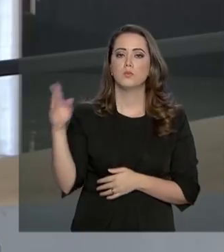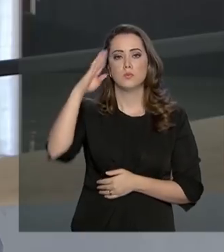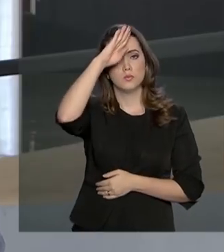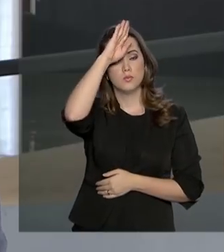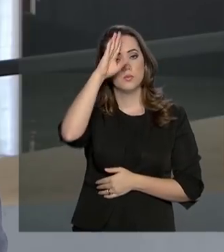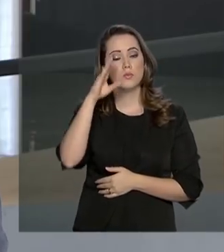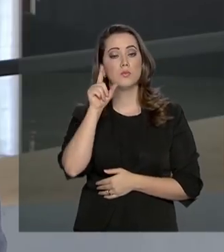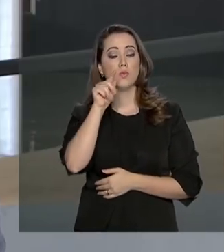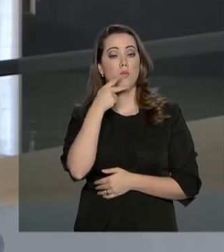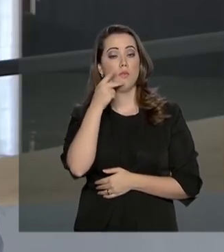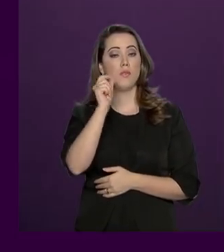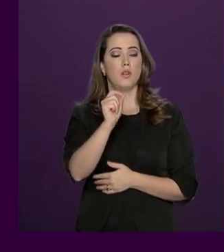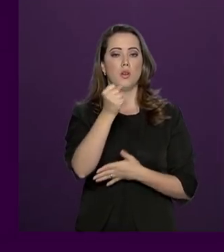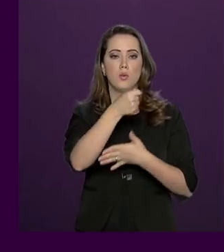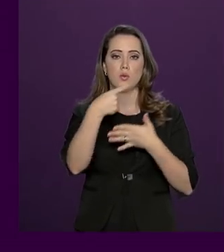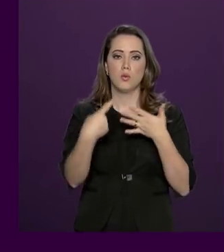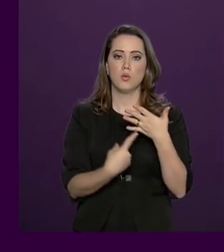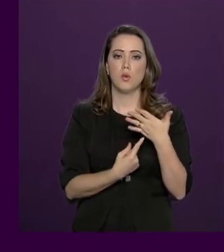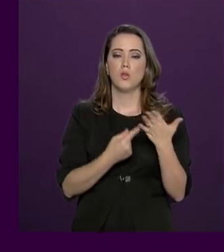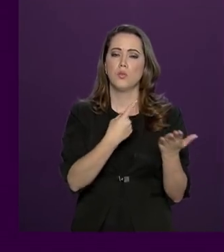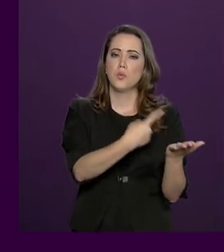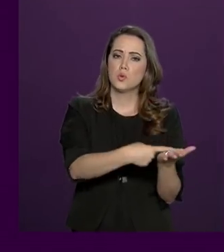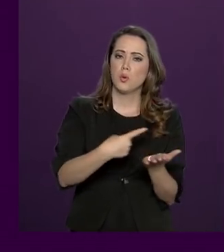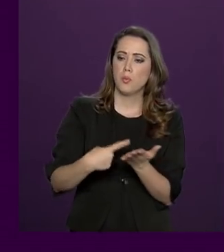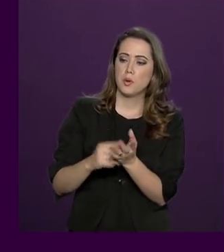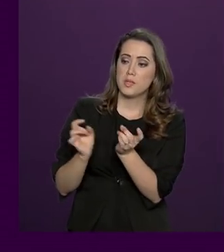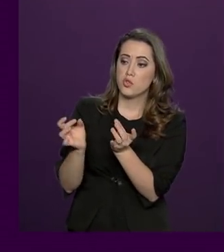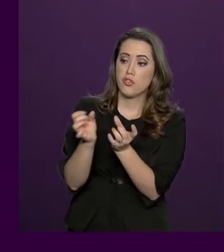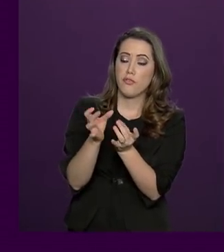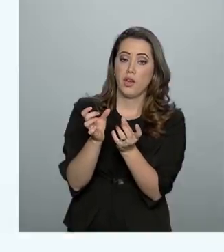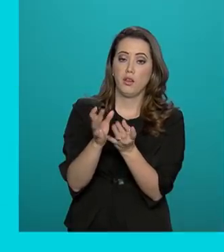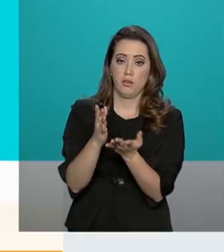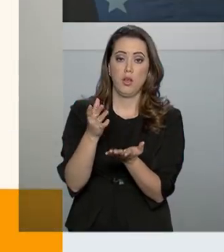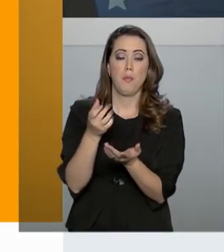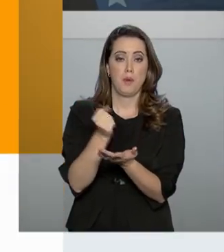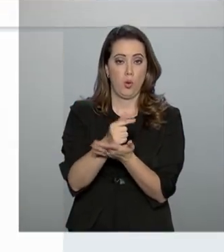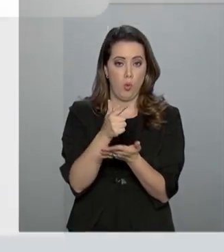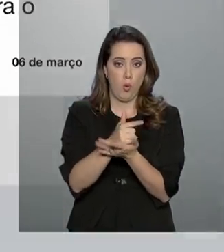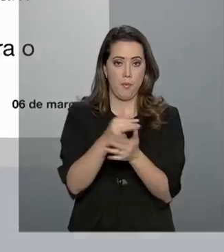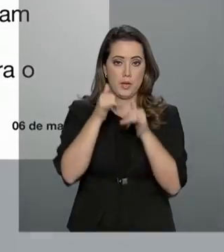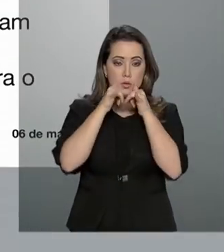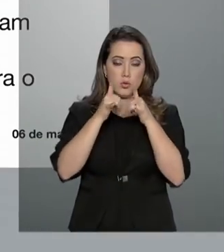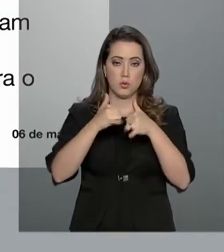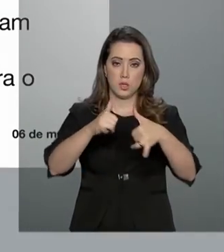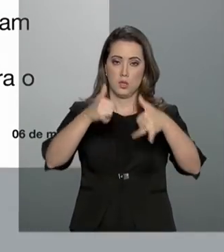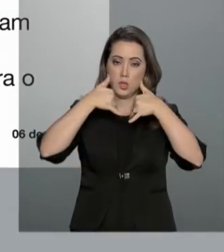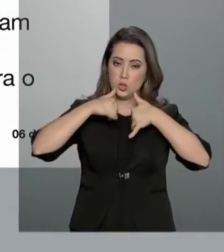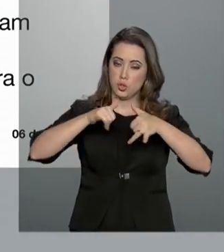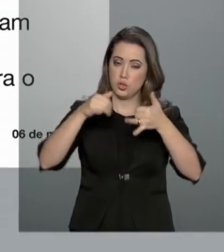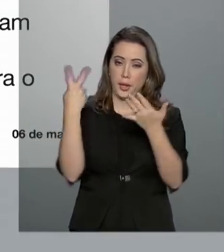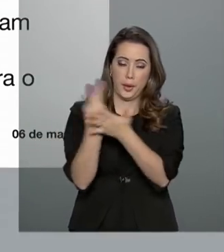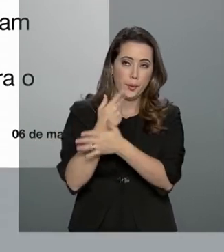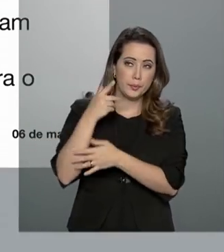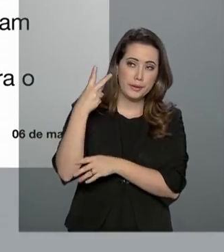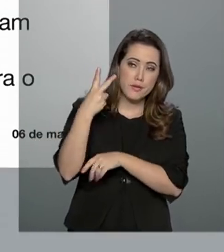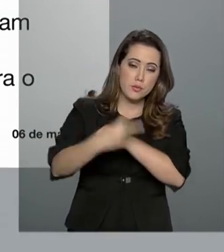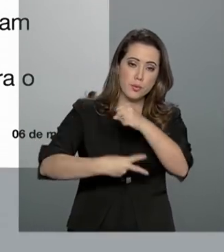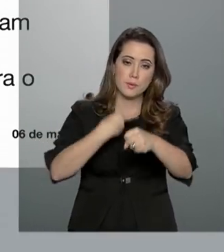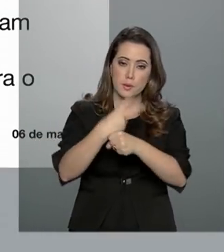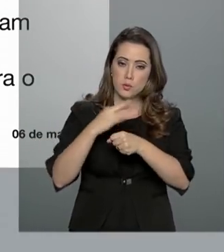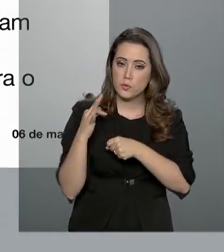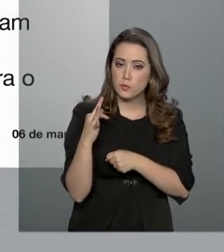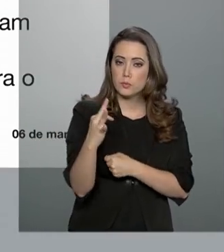Bolsonaro destacou sobre o calendário de leilões para a compra de energia elétrica que serão realizados nos próximos dois anos.